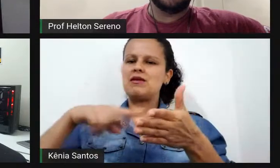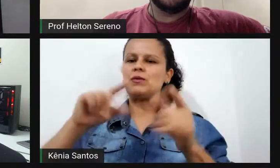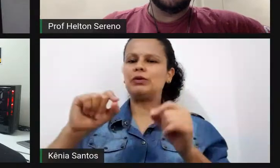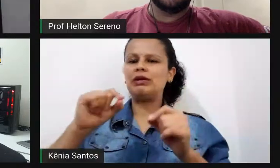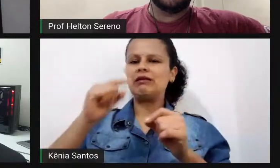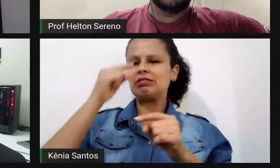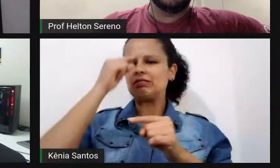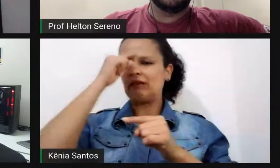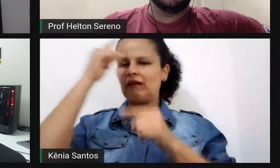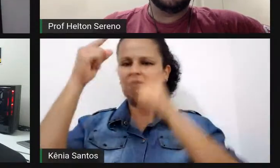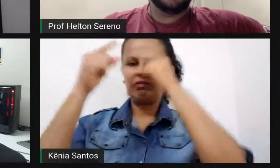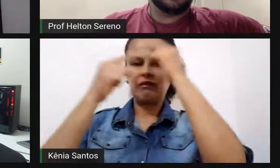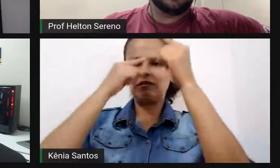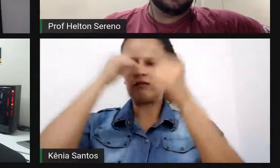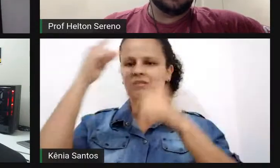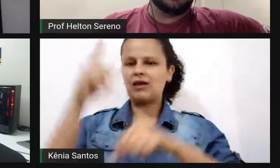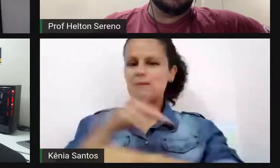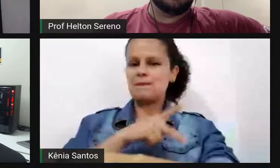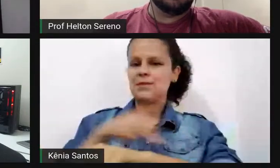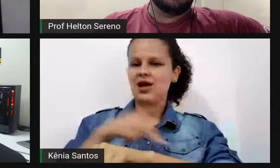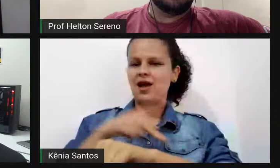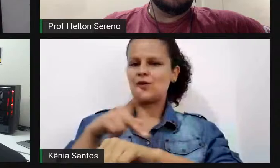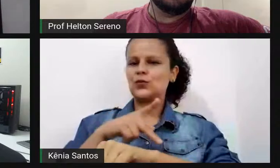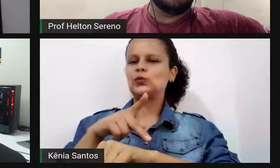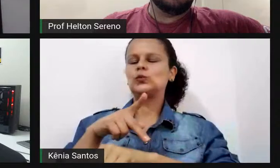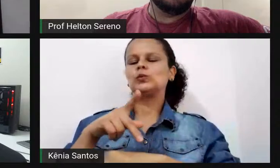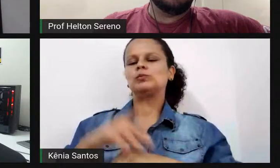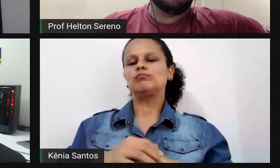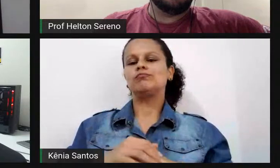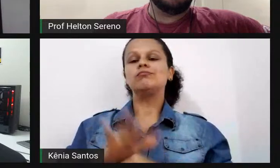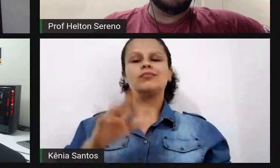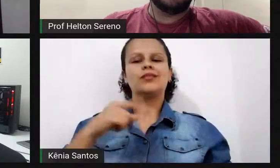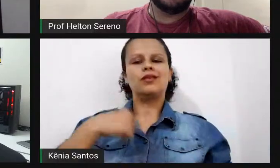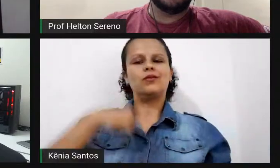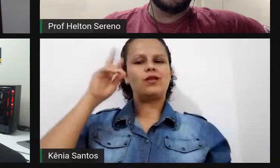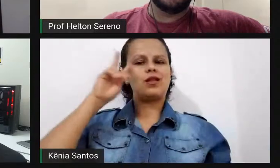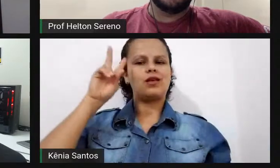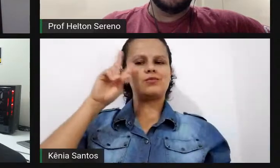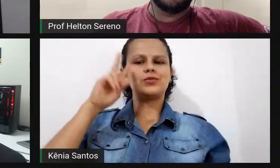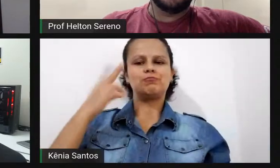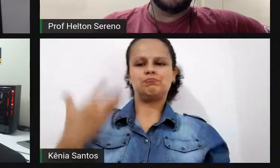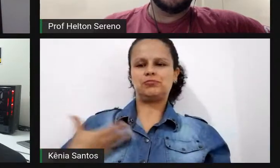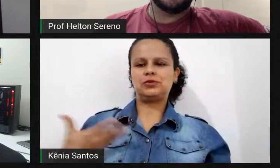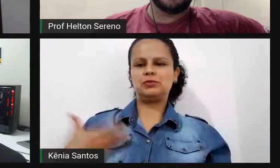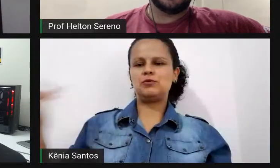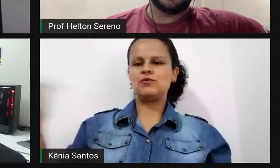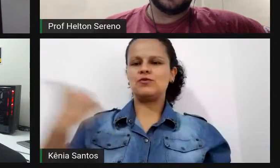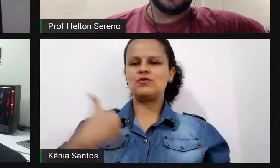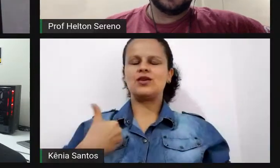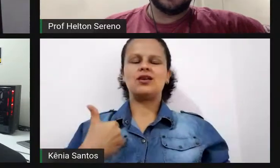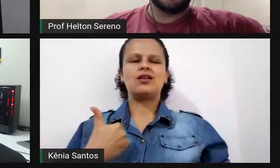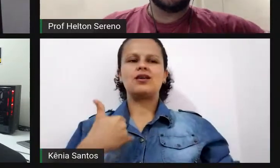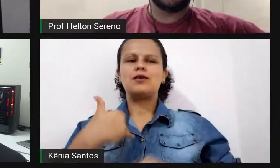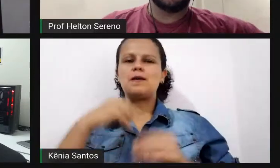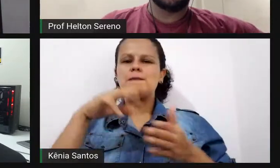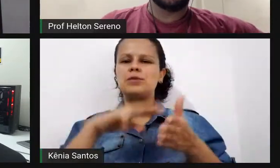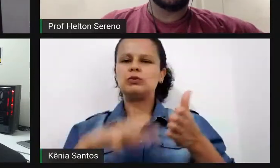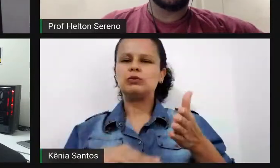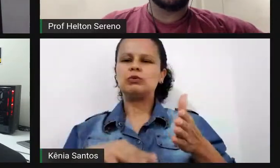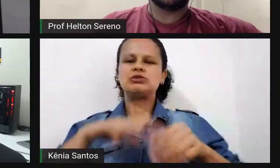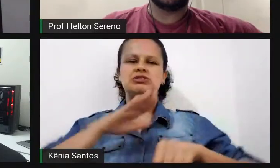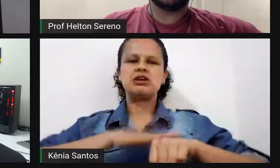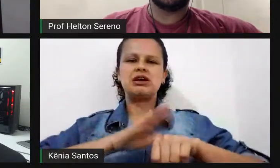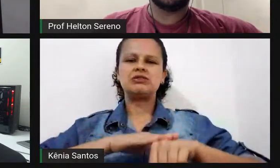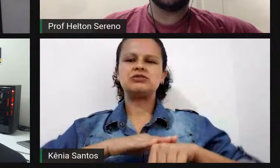pedagógicas, eu lembro que eu já ouvi de um colega que essas metodologias ativas e ferramentas